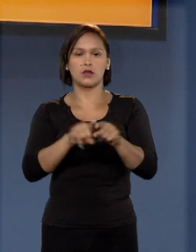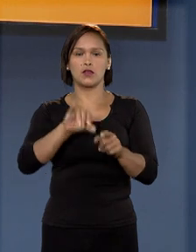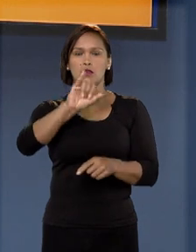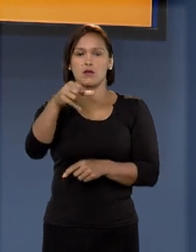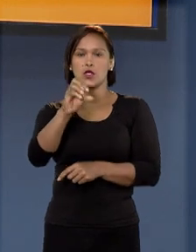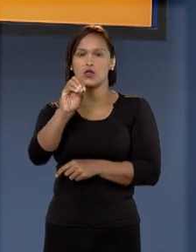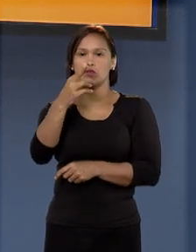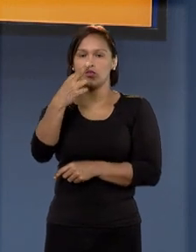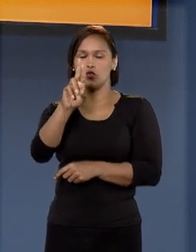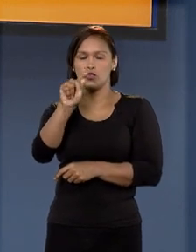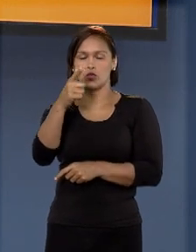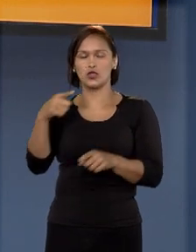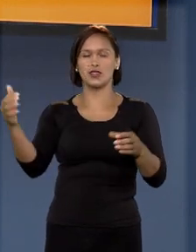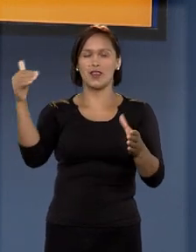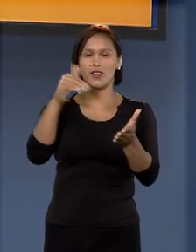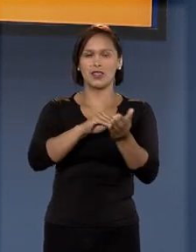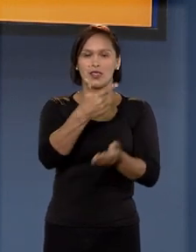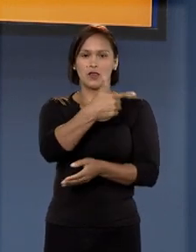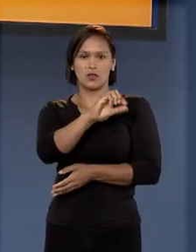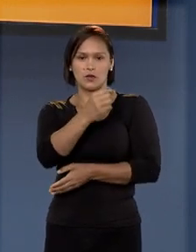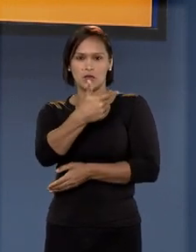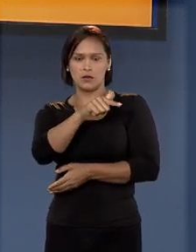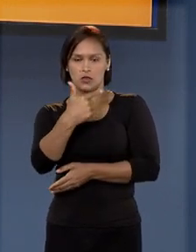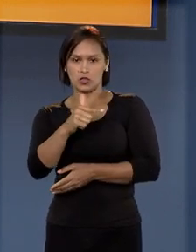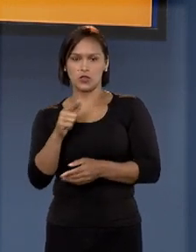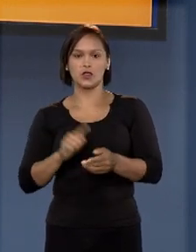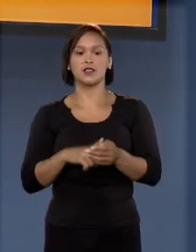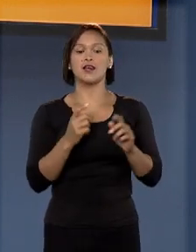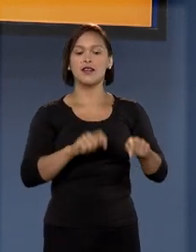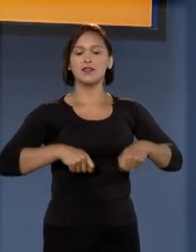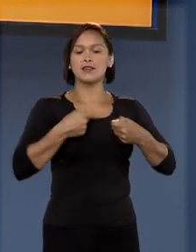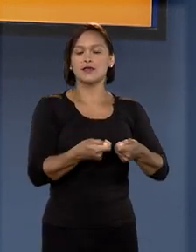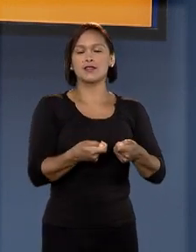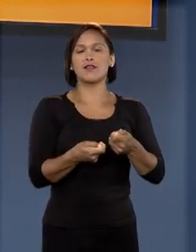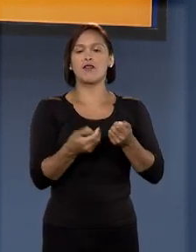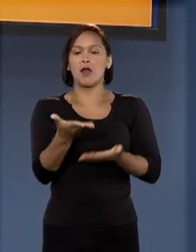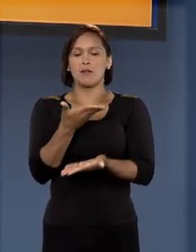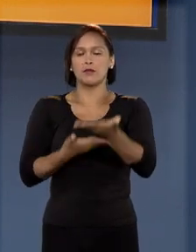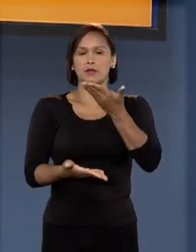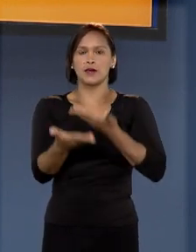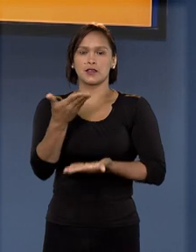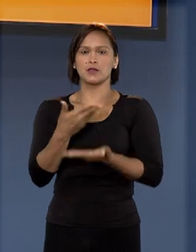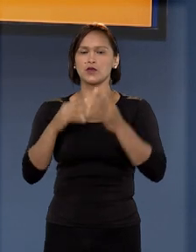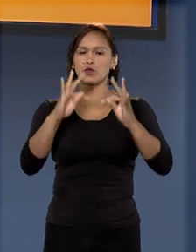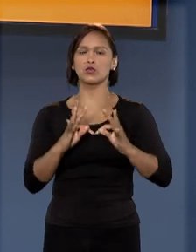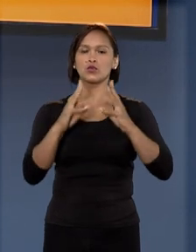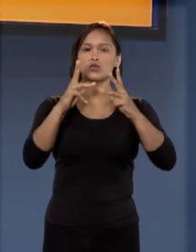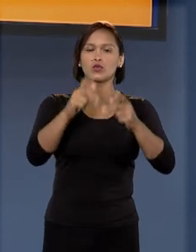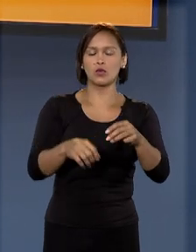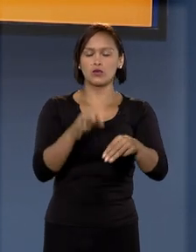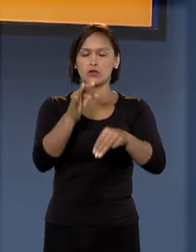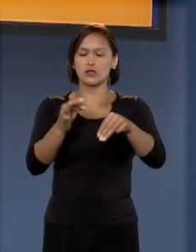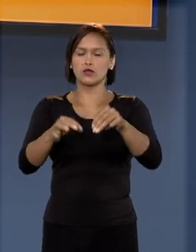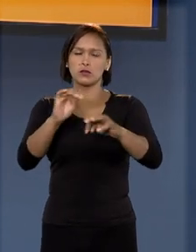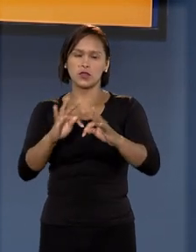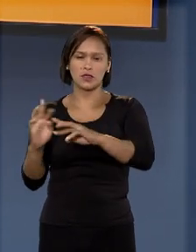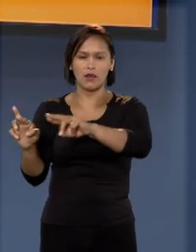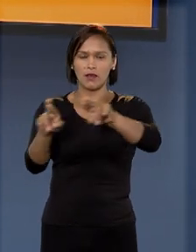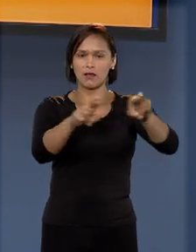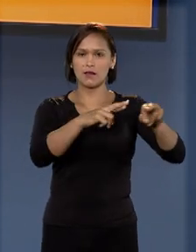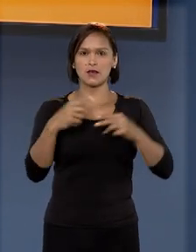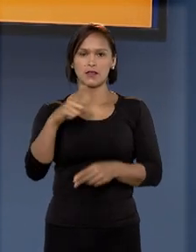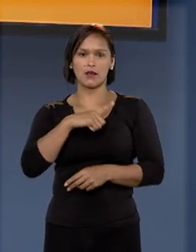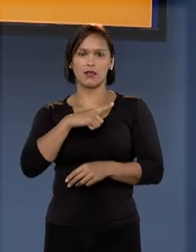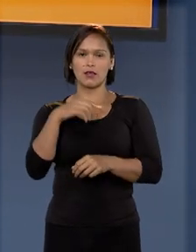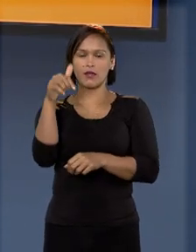Jorge Mussi na vice-presidência até 2022. Eles defendem uma gestão participativa com todos os outros ministros